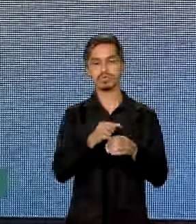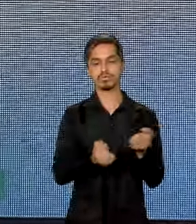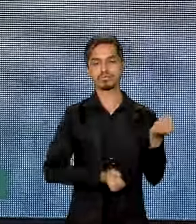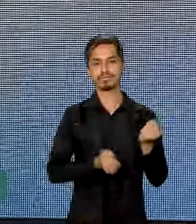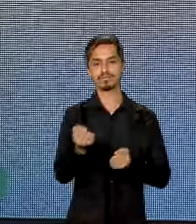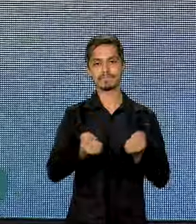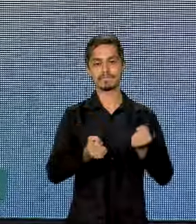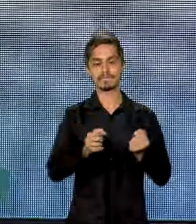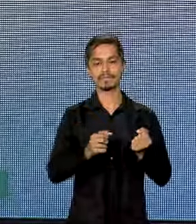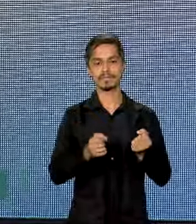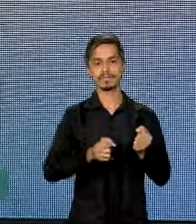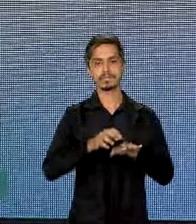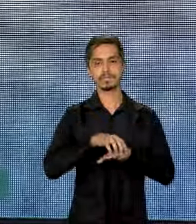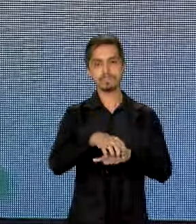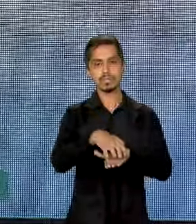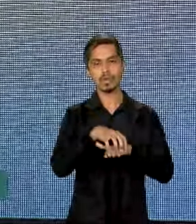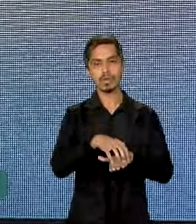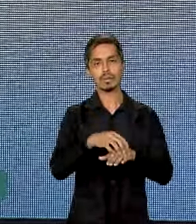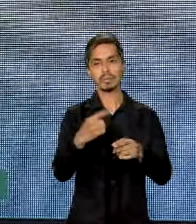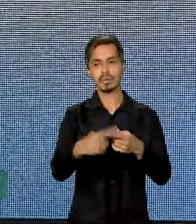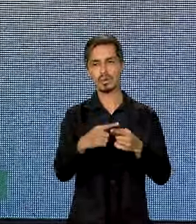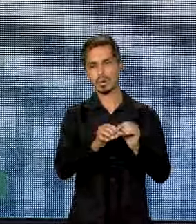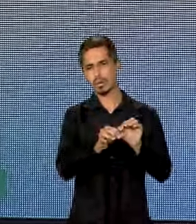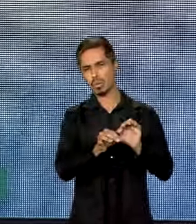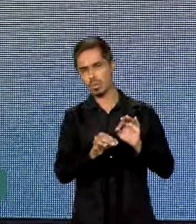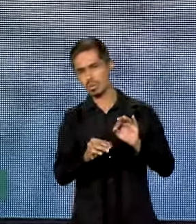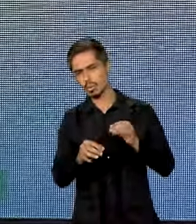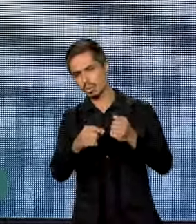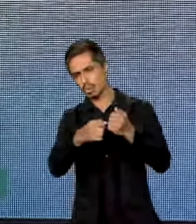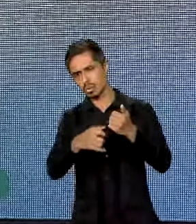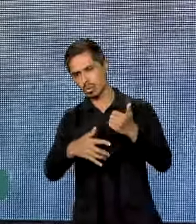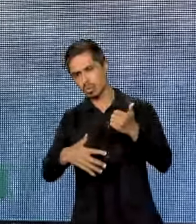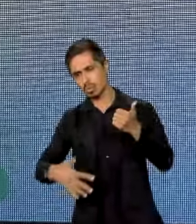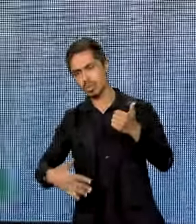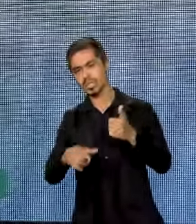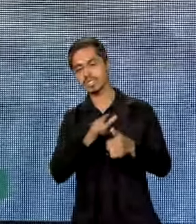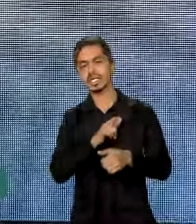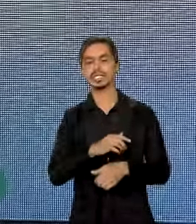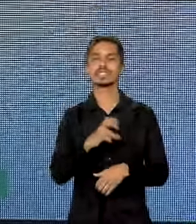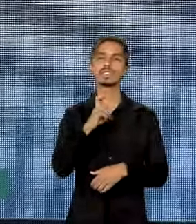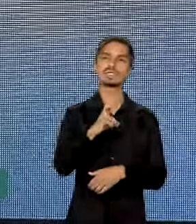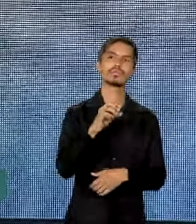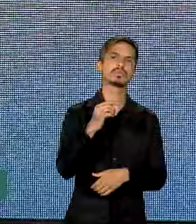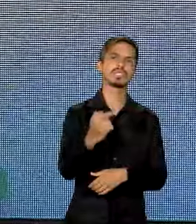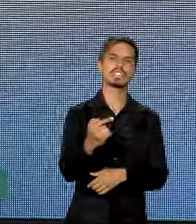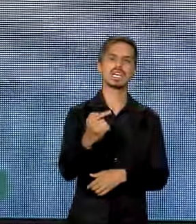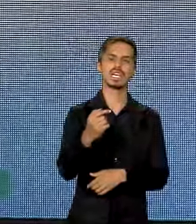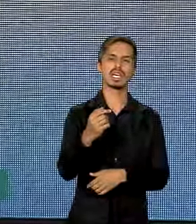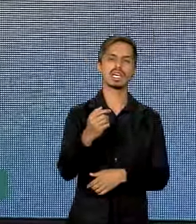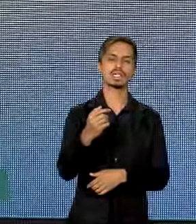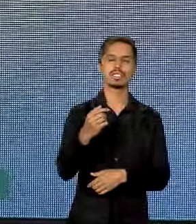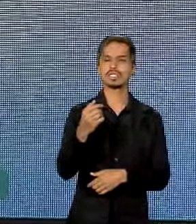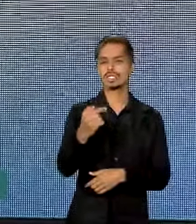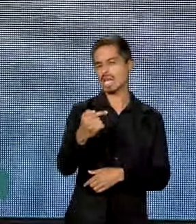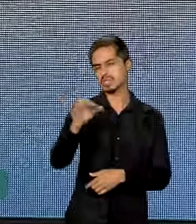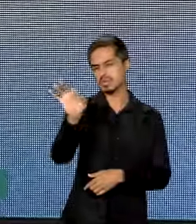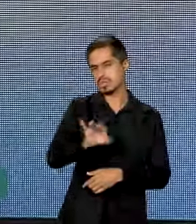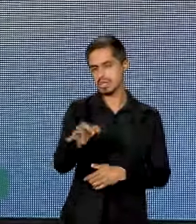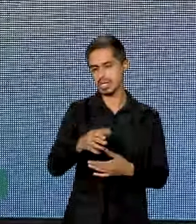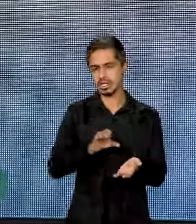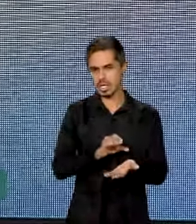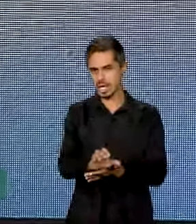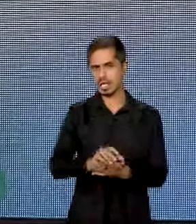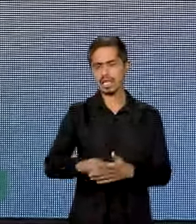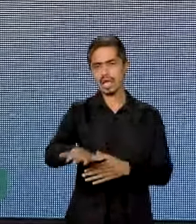que é uma indústria de cadeia longa, que deve elevar mais de 5, 6, 7% de investimento na